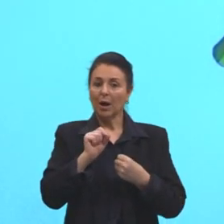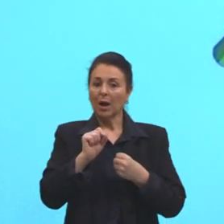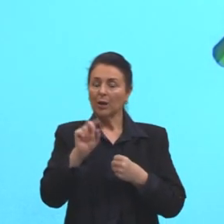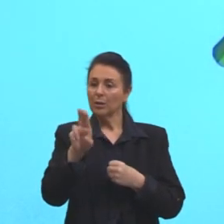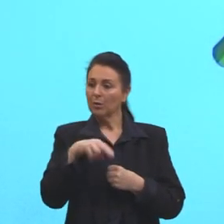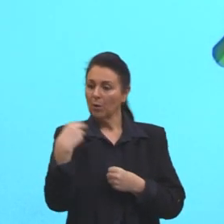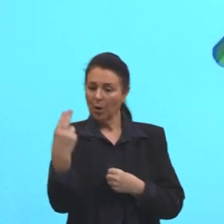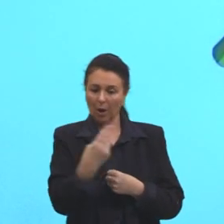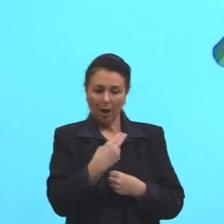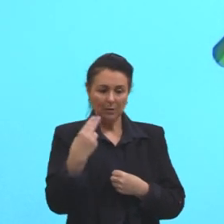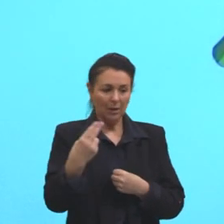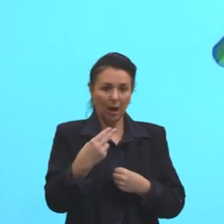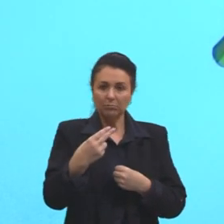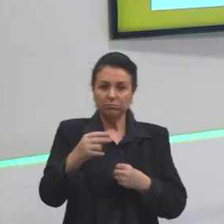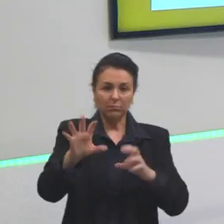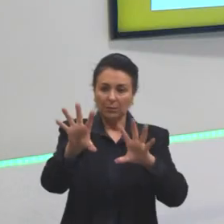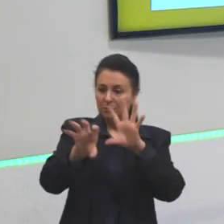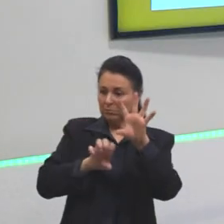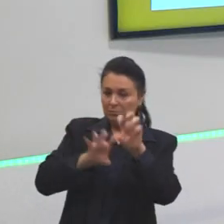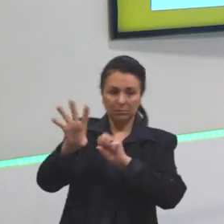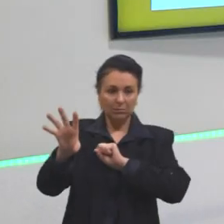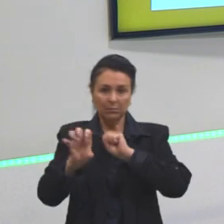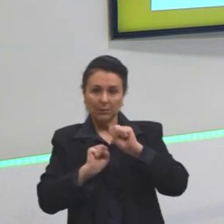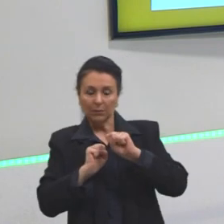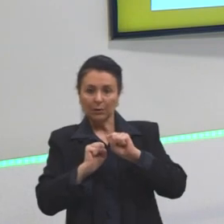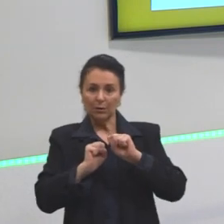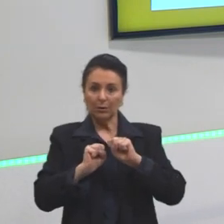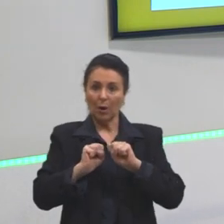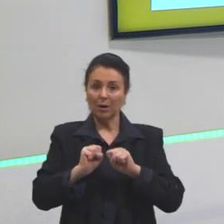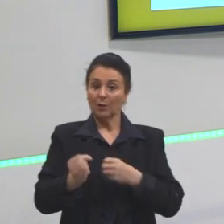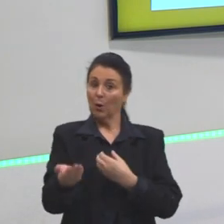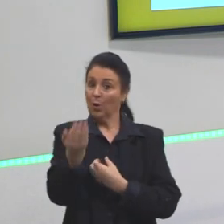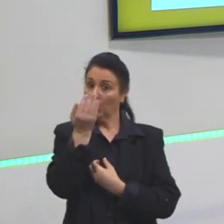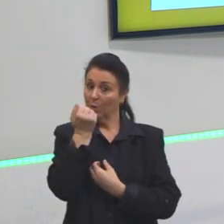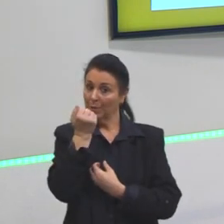nós pegamos do meio ambiente, que nós ingerimos e inspiramos.